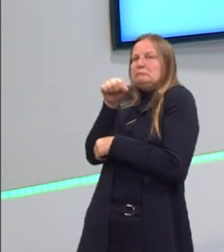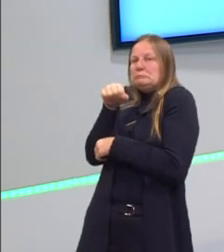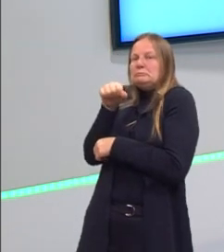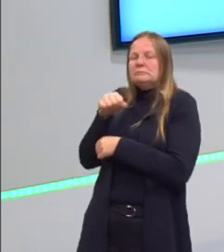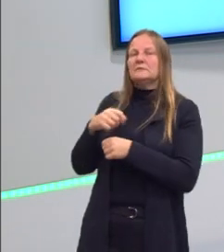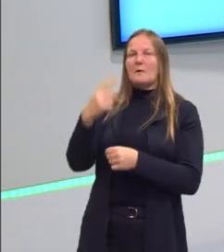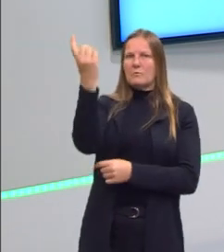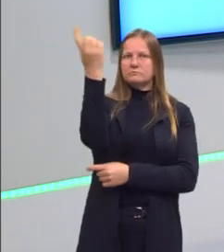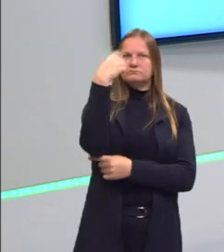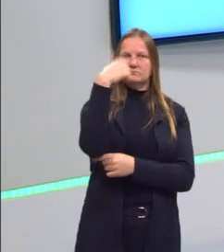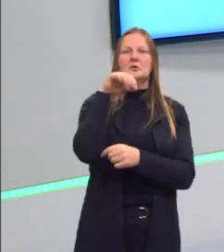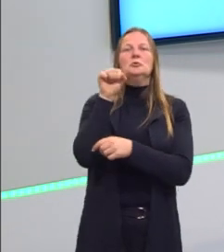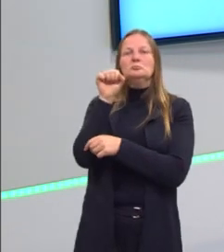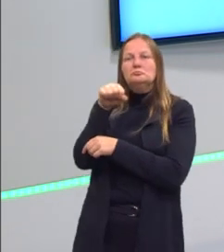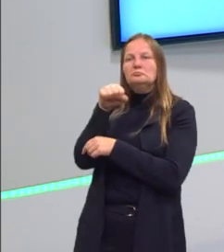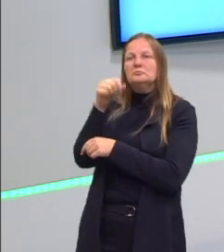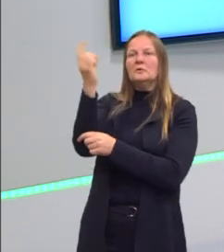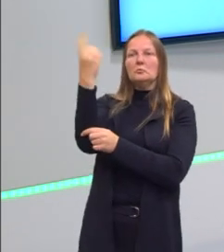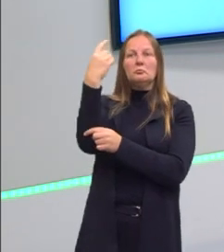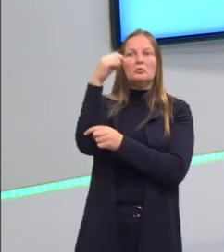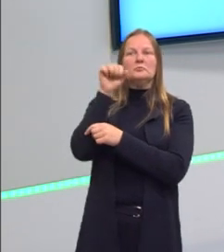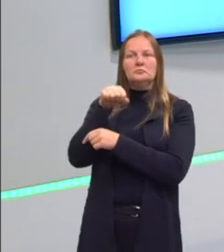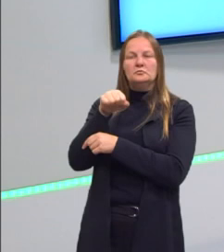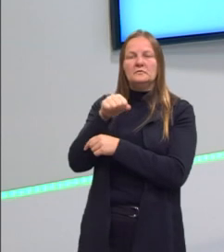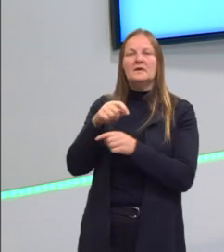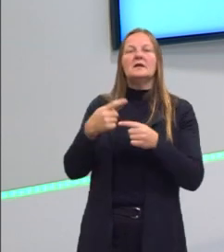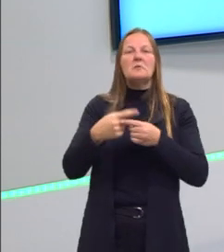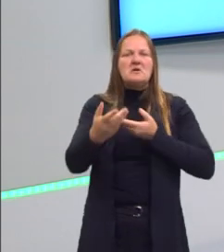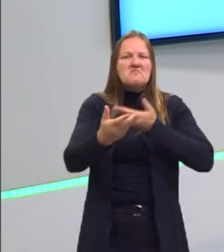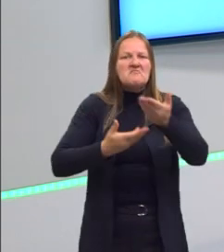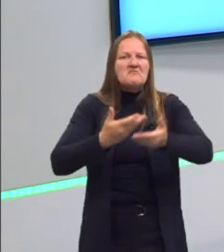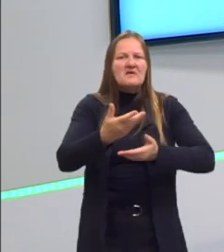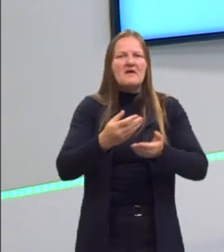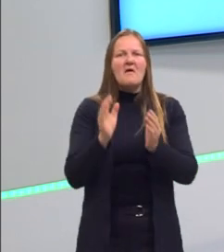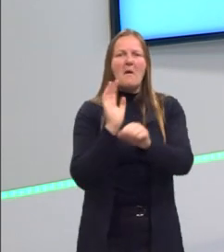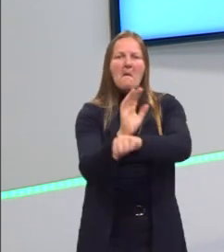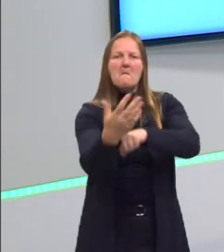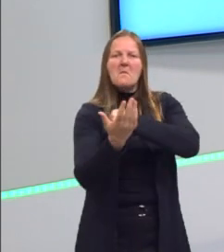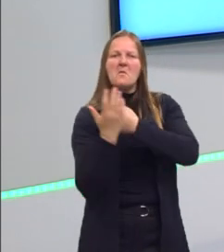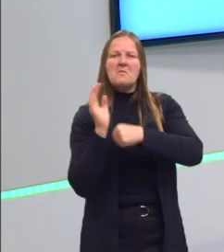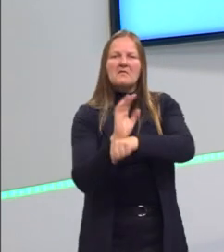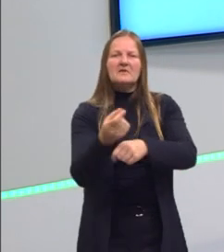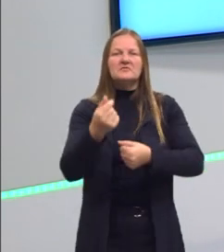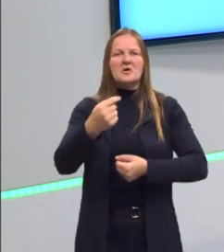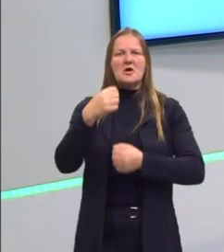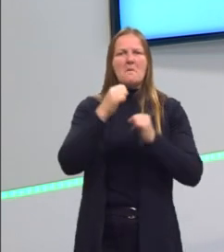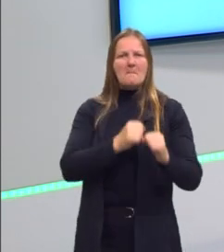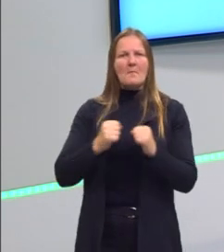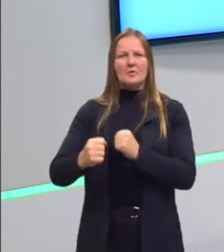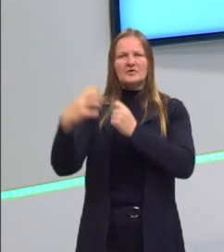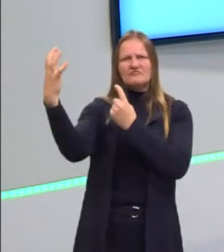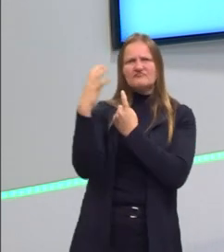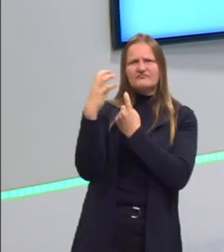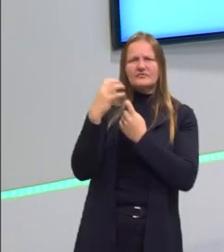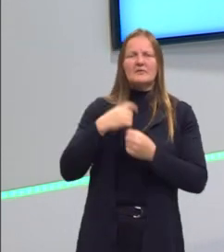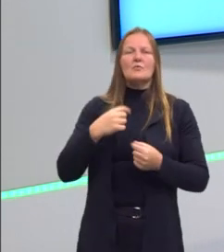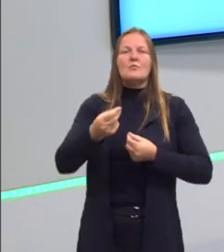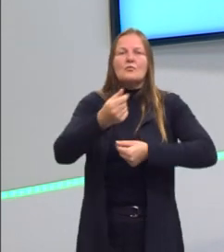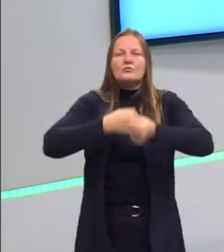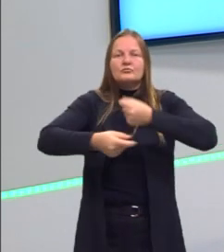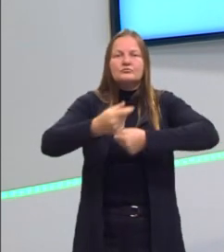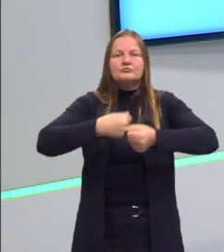pelo mandonismo, mas também pelo clientelismo. Então, o coronel tinha poder, tinha influência política,